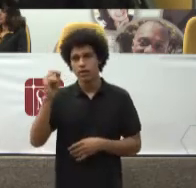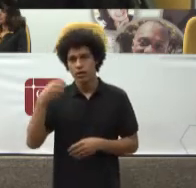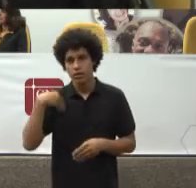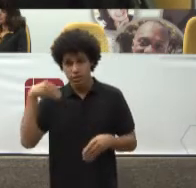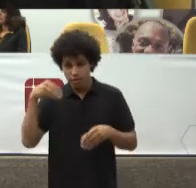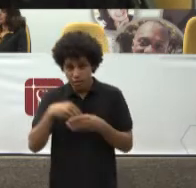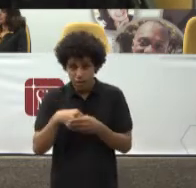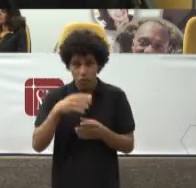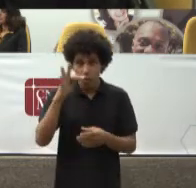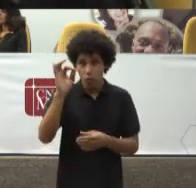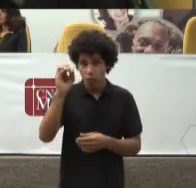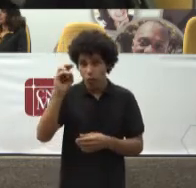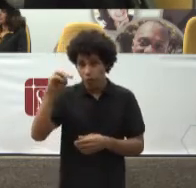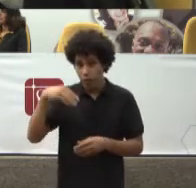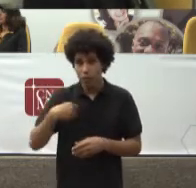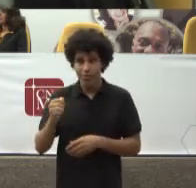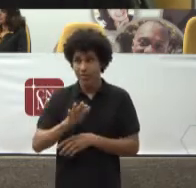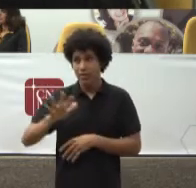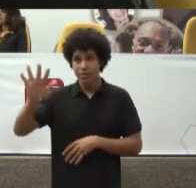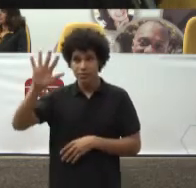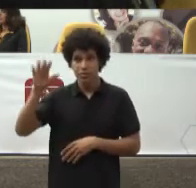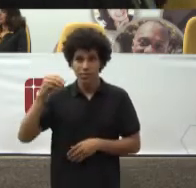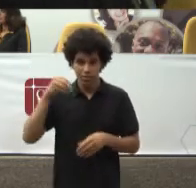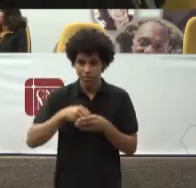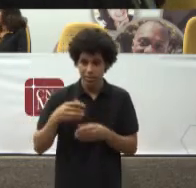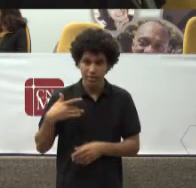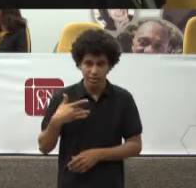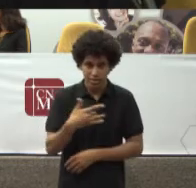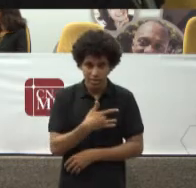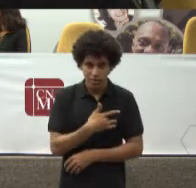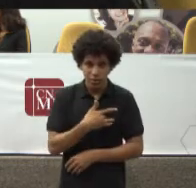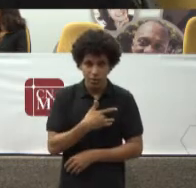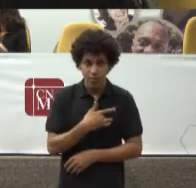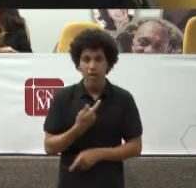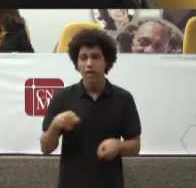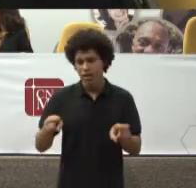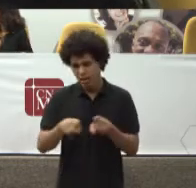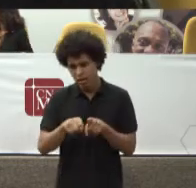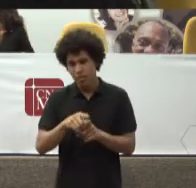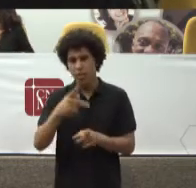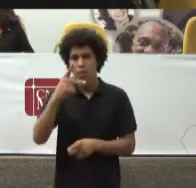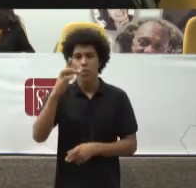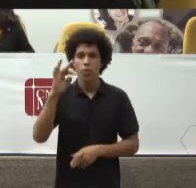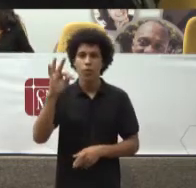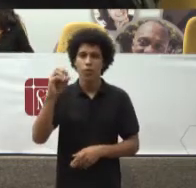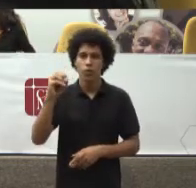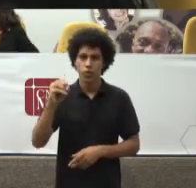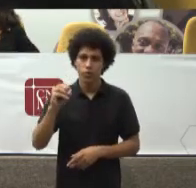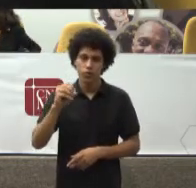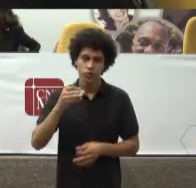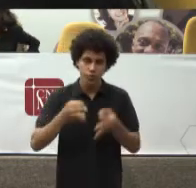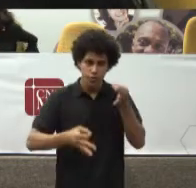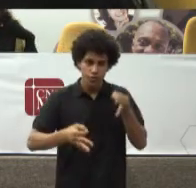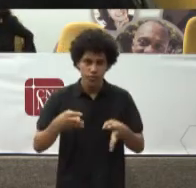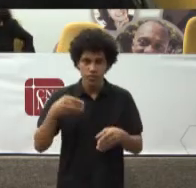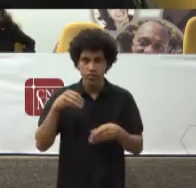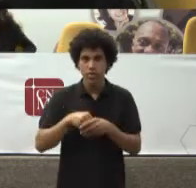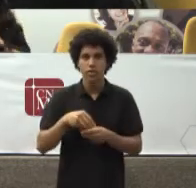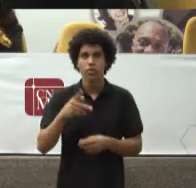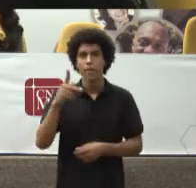Saúde Do CNJ E foi promotor De justiça Durante 4 anos No estado Do Paraná